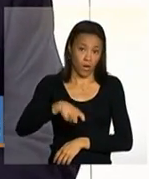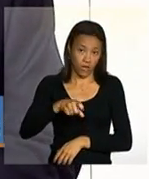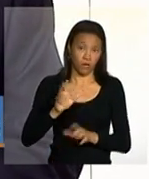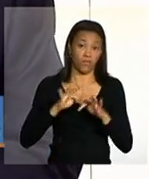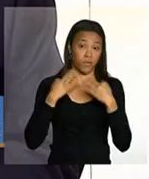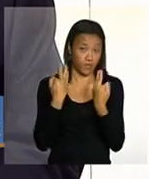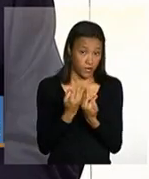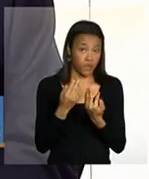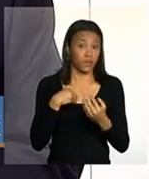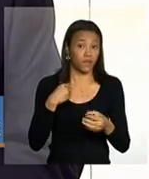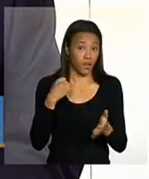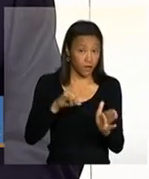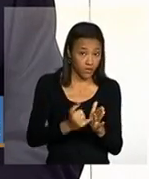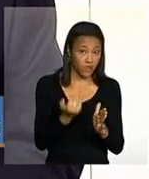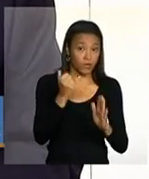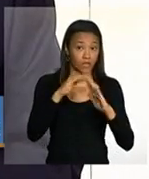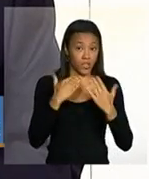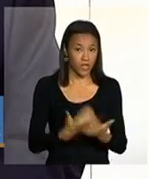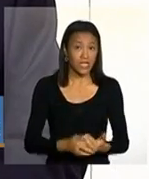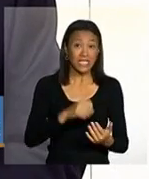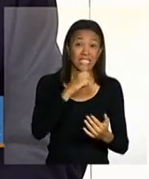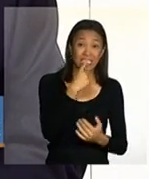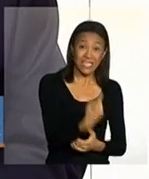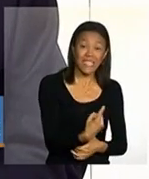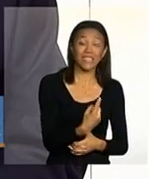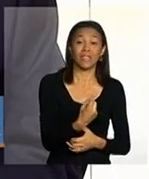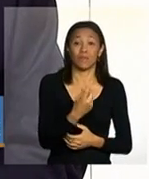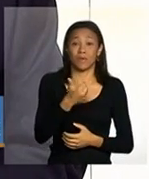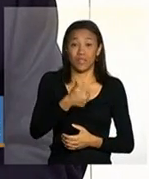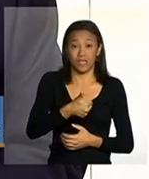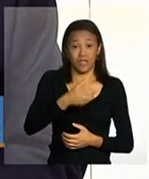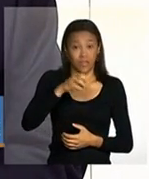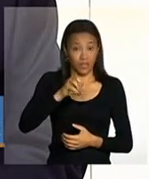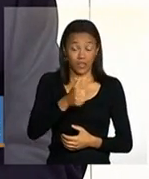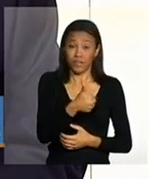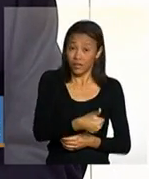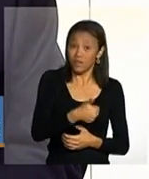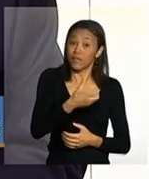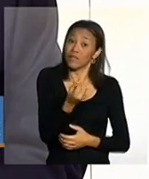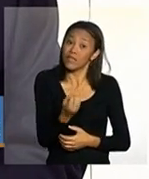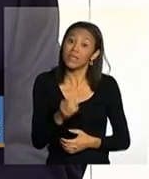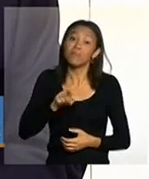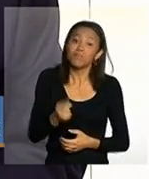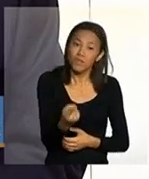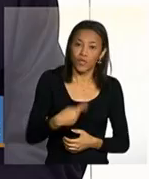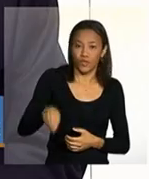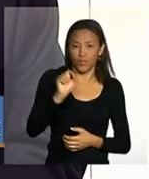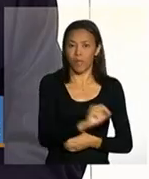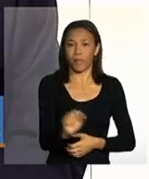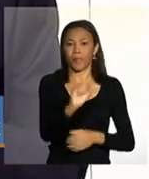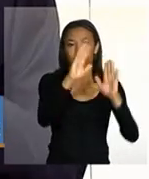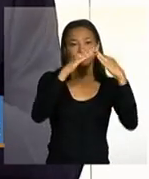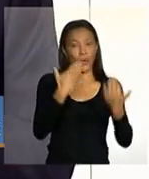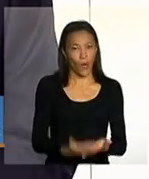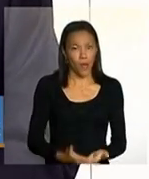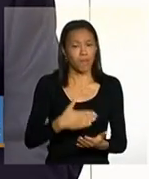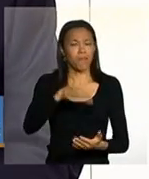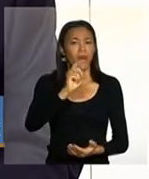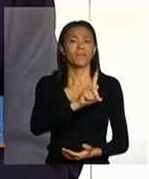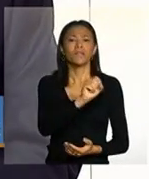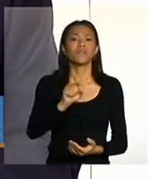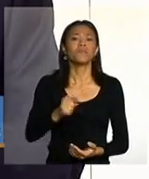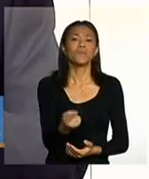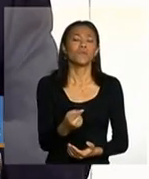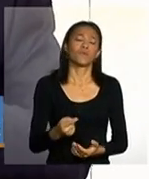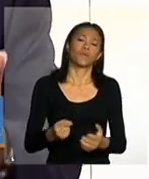matriculado na escola. 160 mil escolas? Nós possuímos mais de 100 mil equipes de saúde